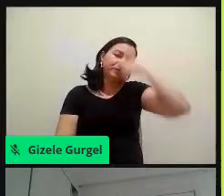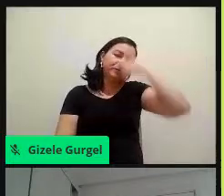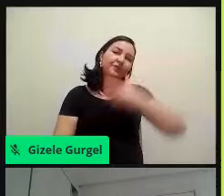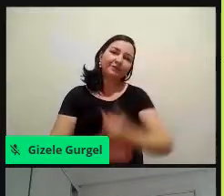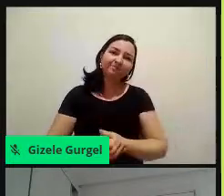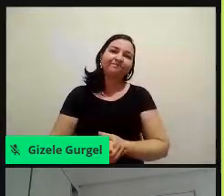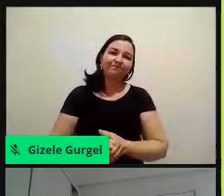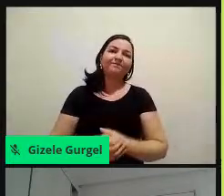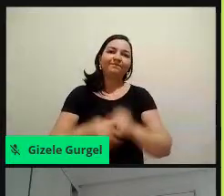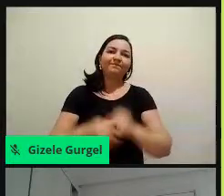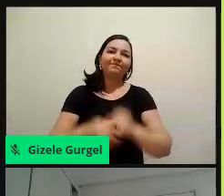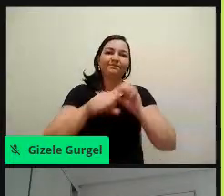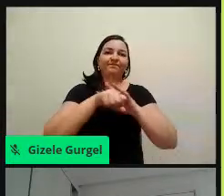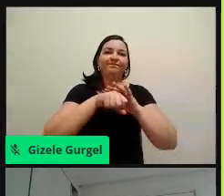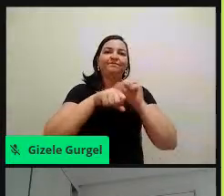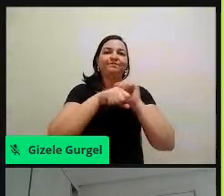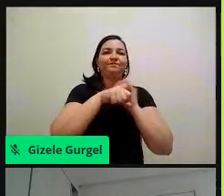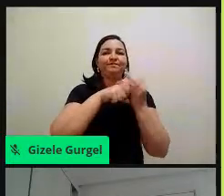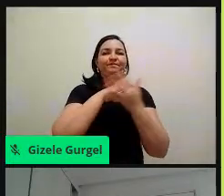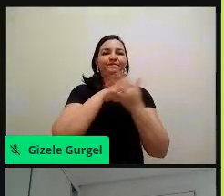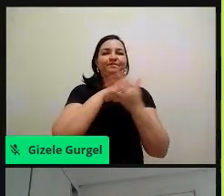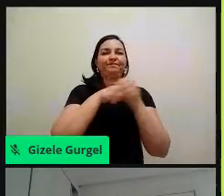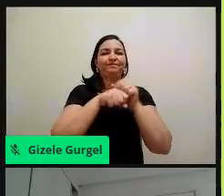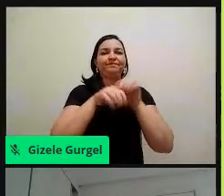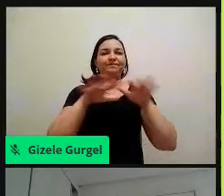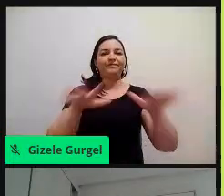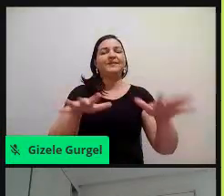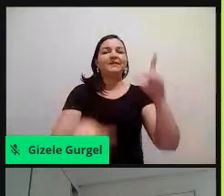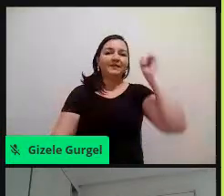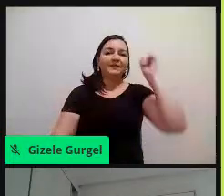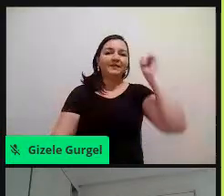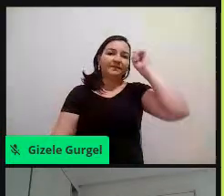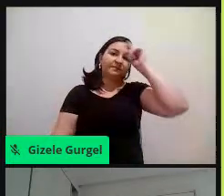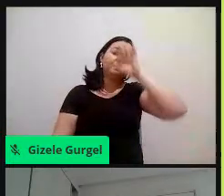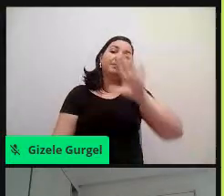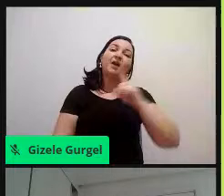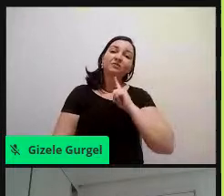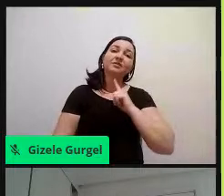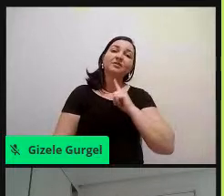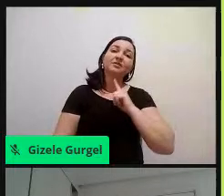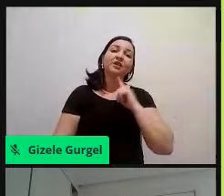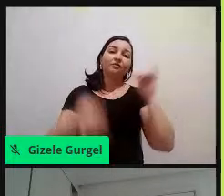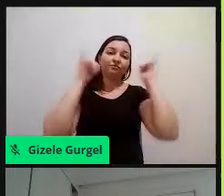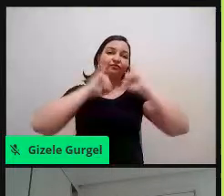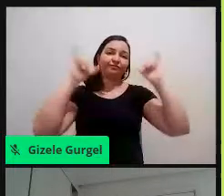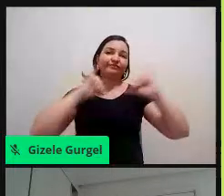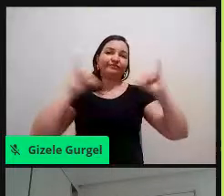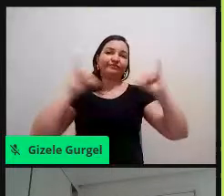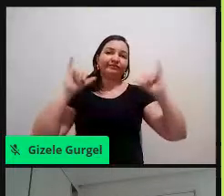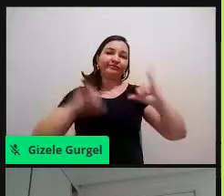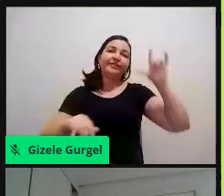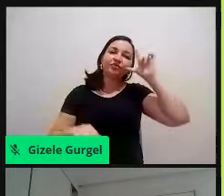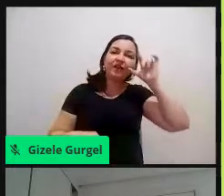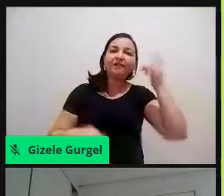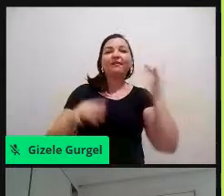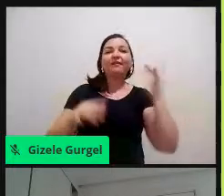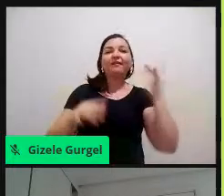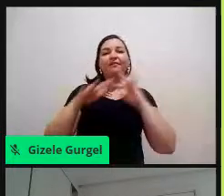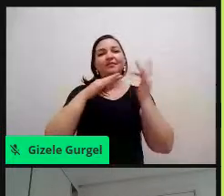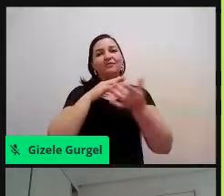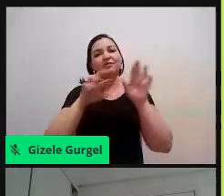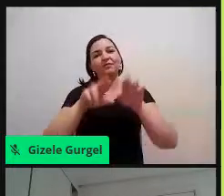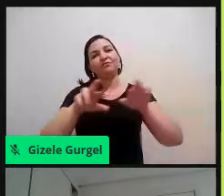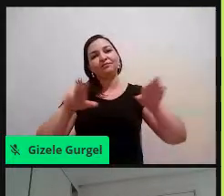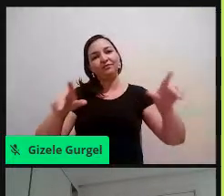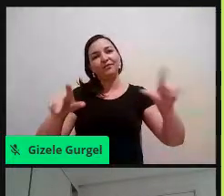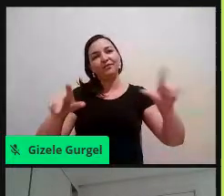mas a gente fez muitas campanhas educativas, onde também teve esse envolvimento do público, né, do voluntário. A gente